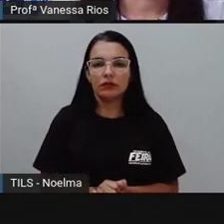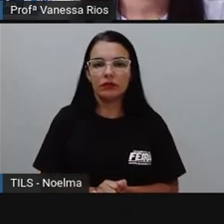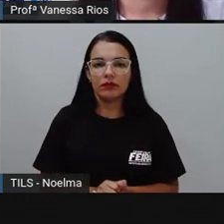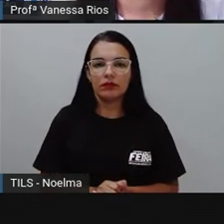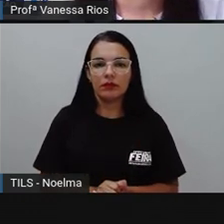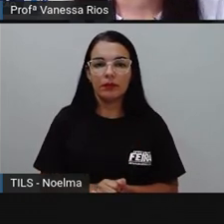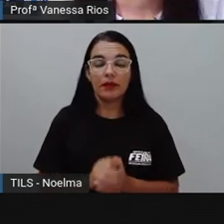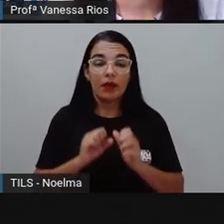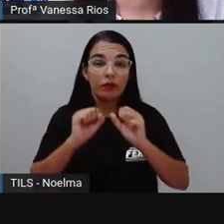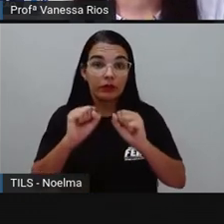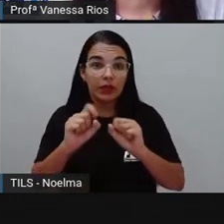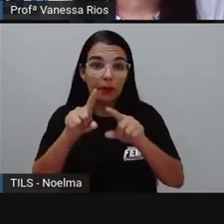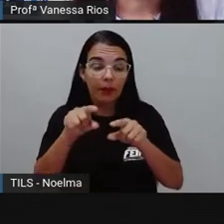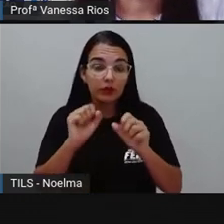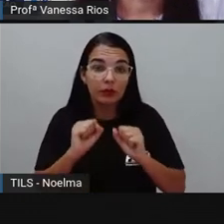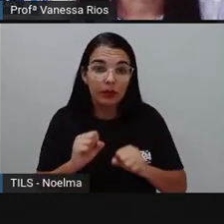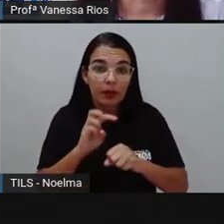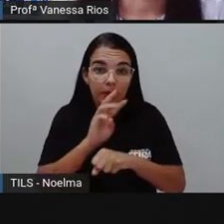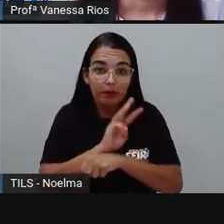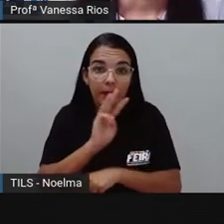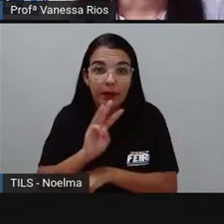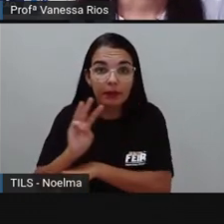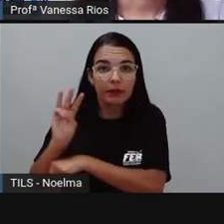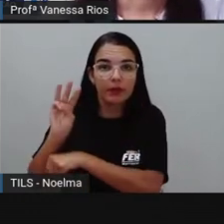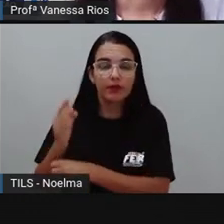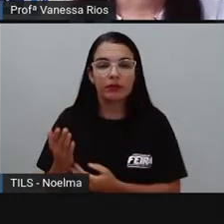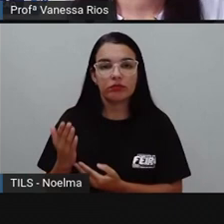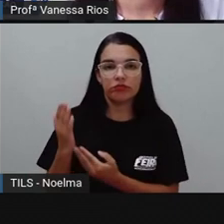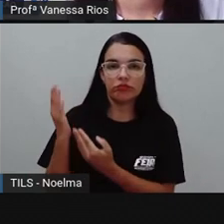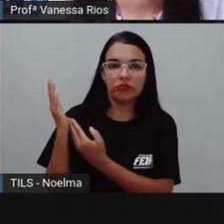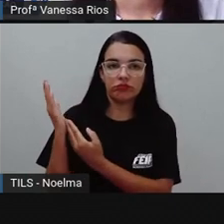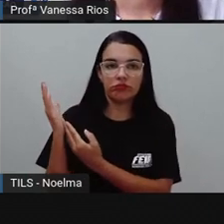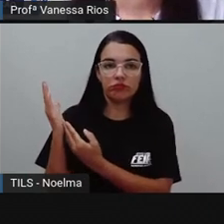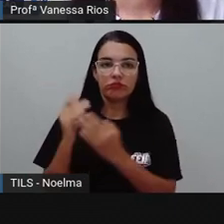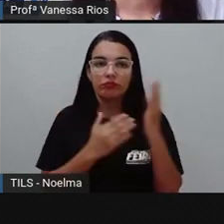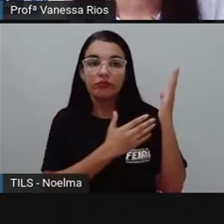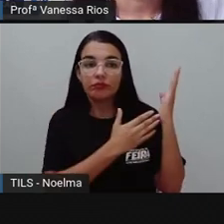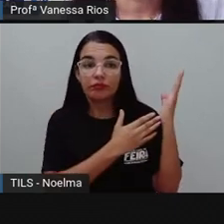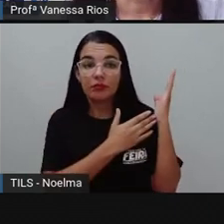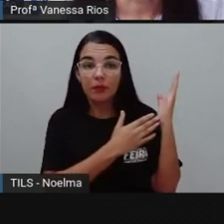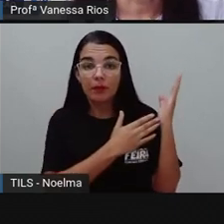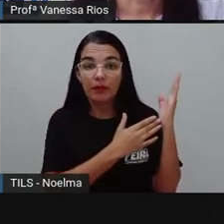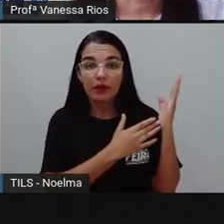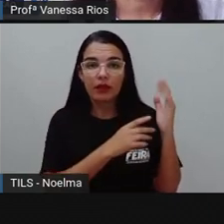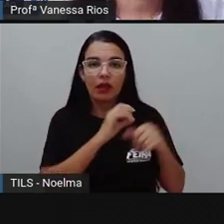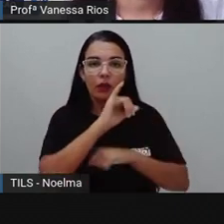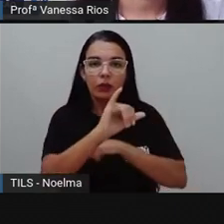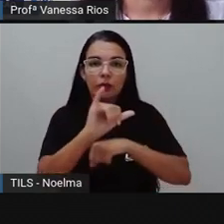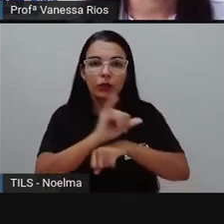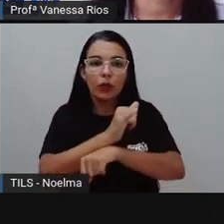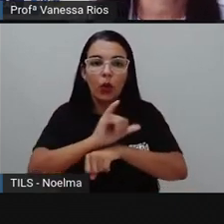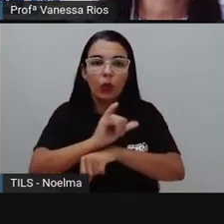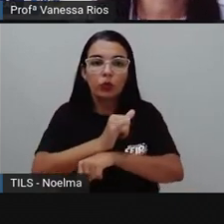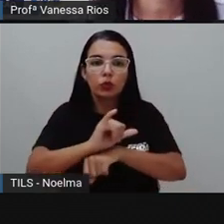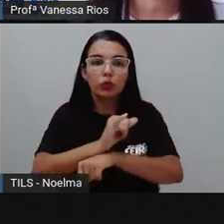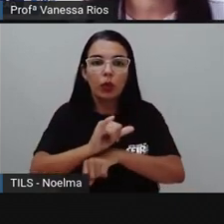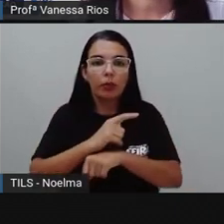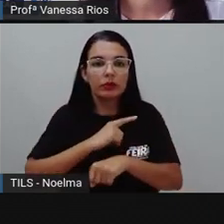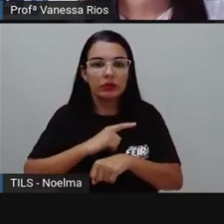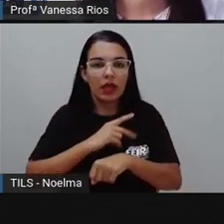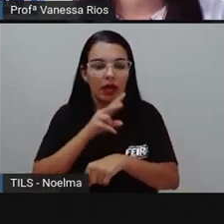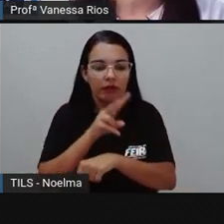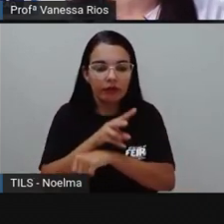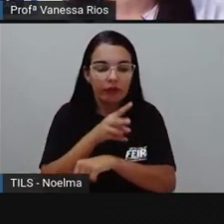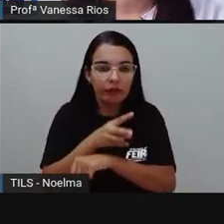vai deixar aí esse endereço eletrônico, né? Onde a Pró conseguiu, através do YouTube, é observar um vídeo com